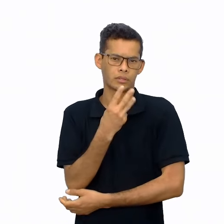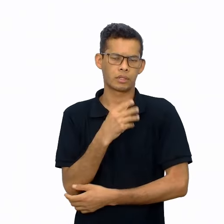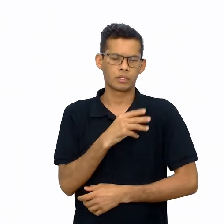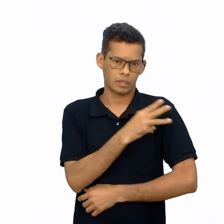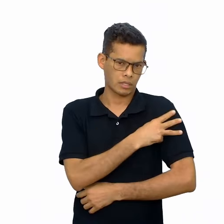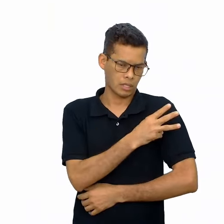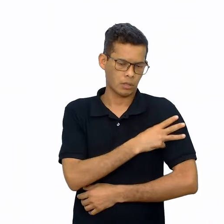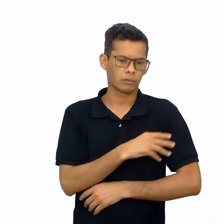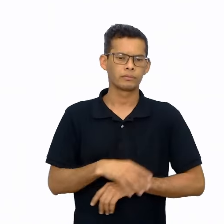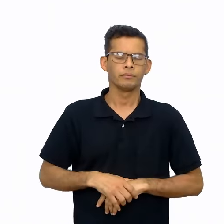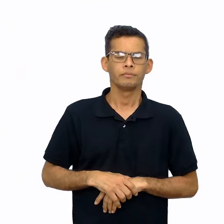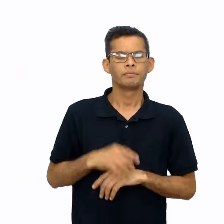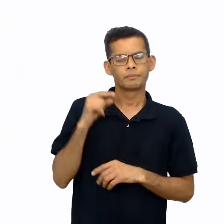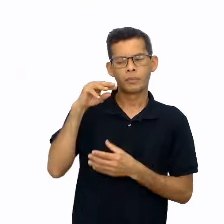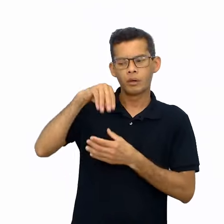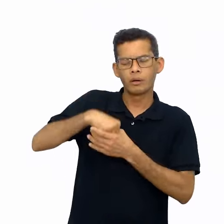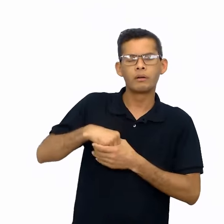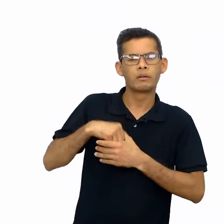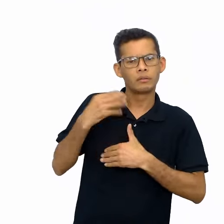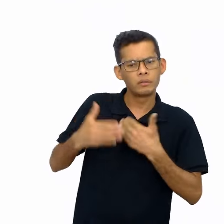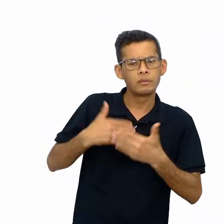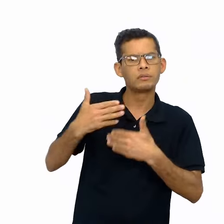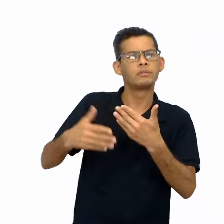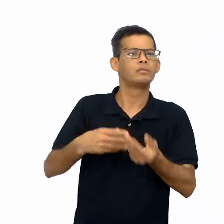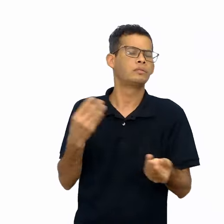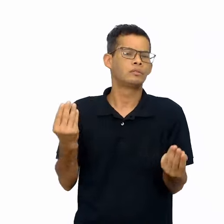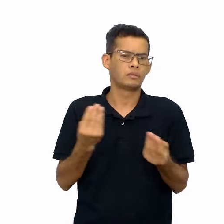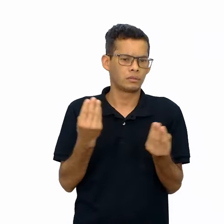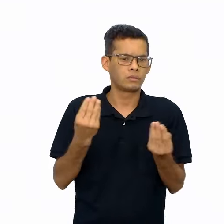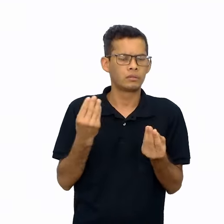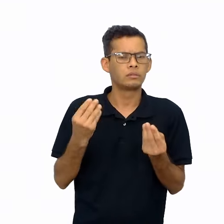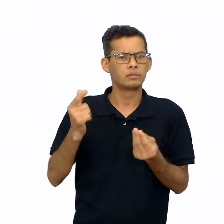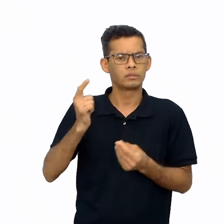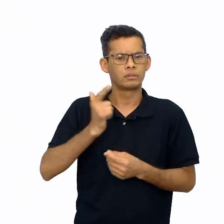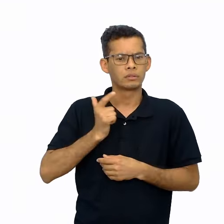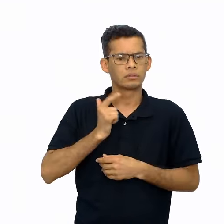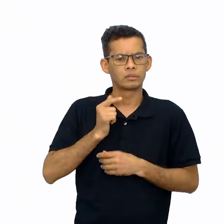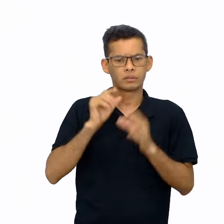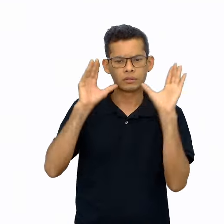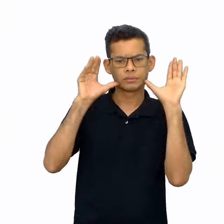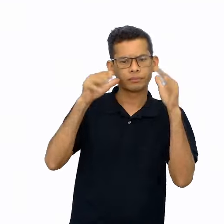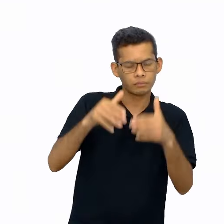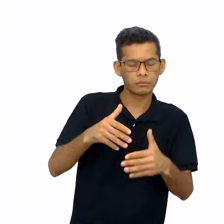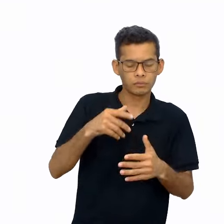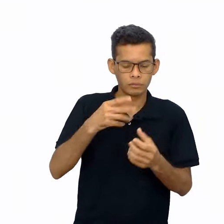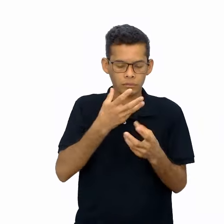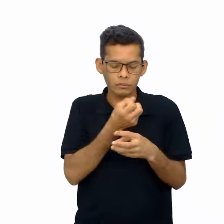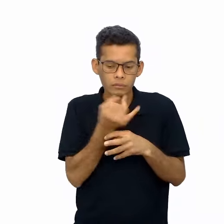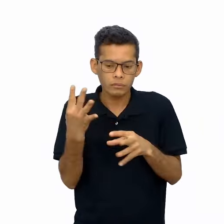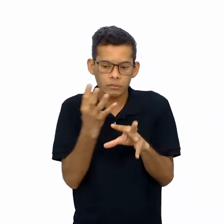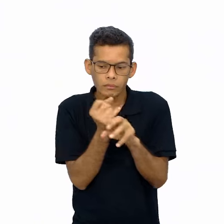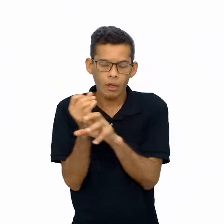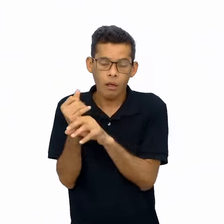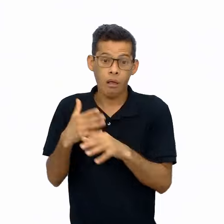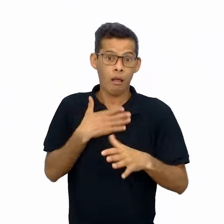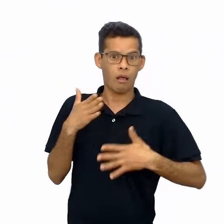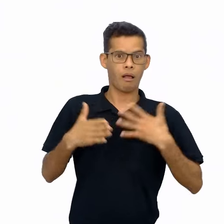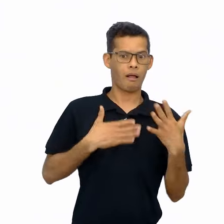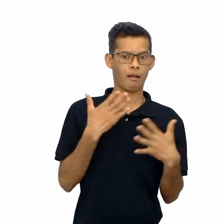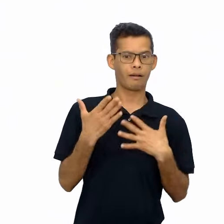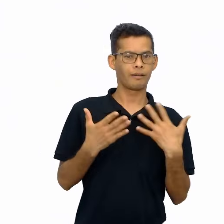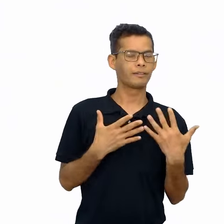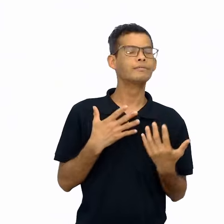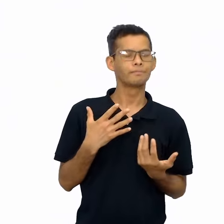Essa sequência, contando e se assustando. Essa sequência didática